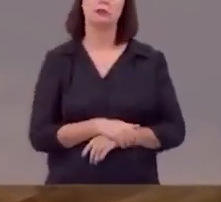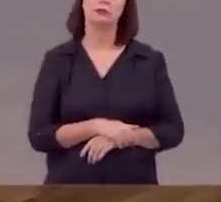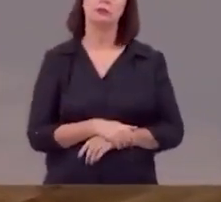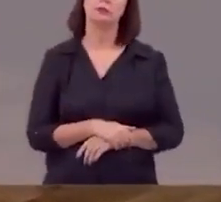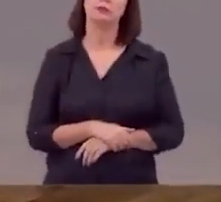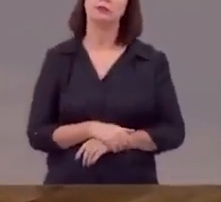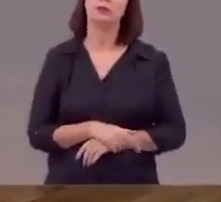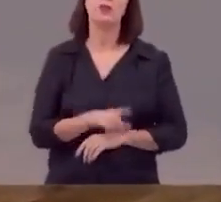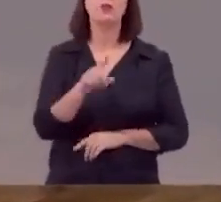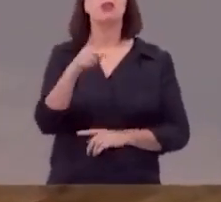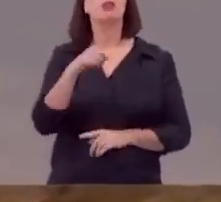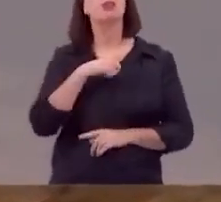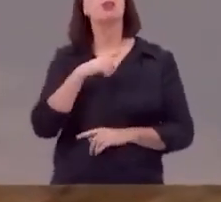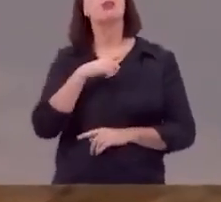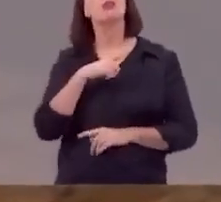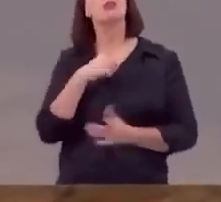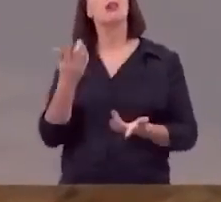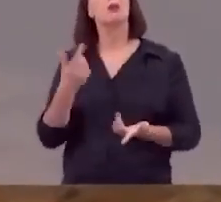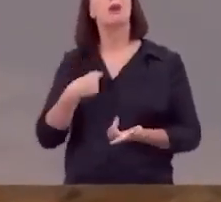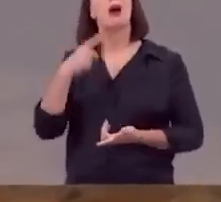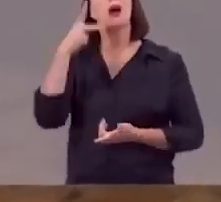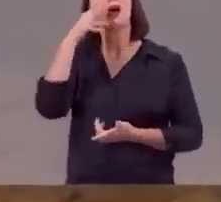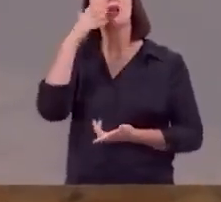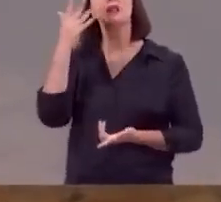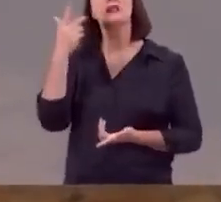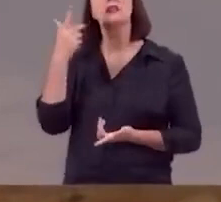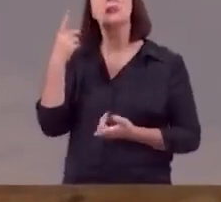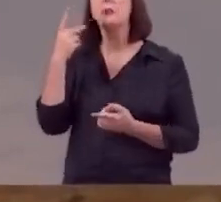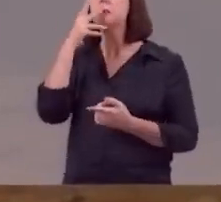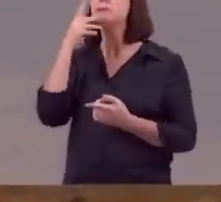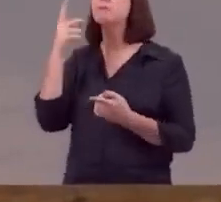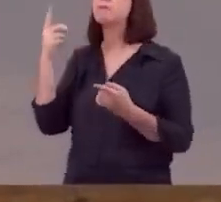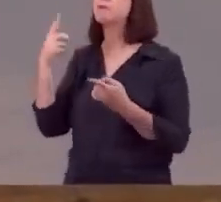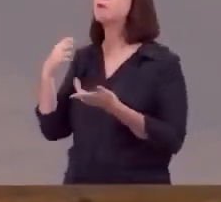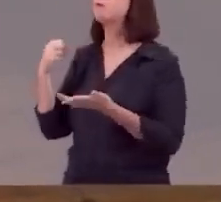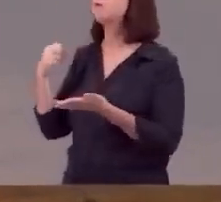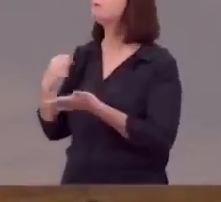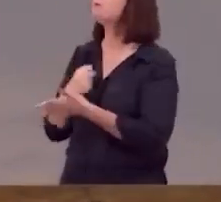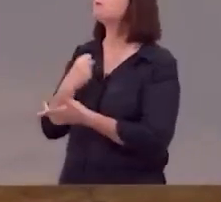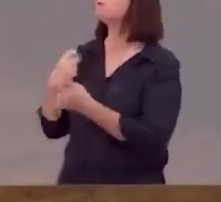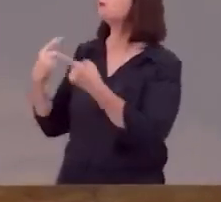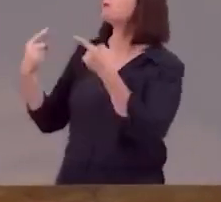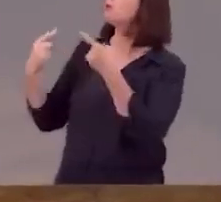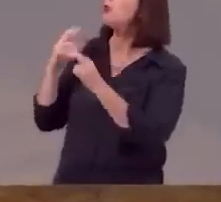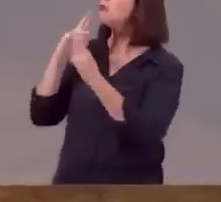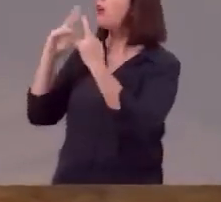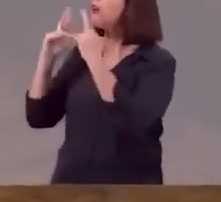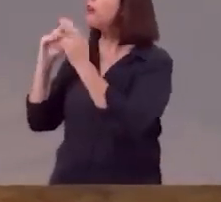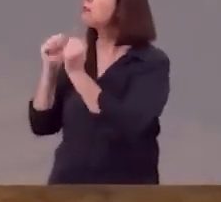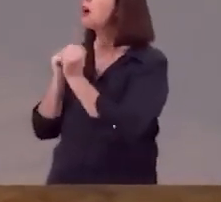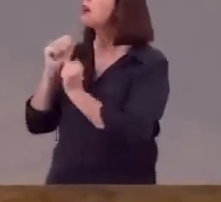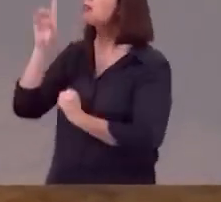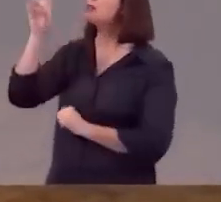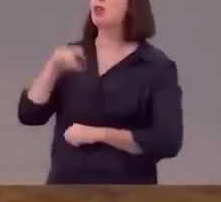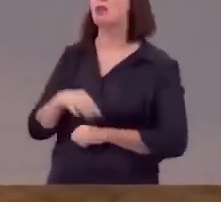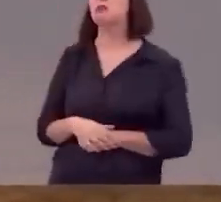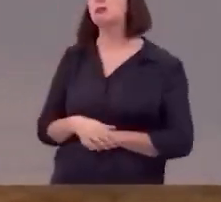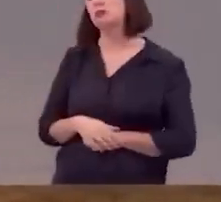você tem cerrado os punhos contra Deus você tem murmurado contra Deus